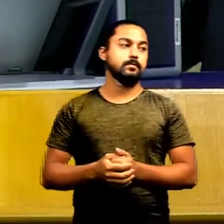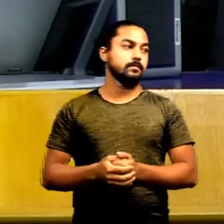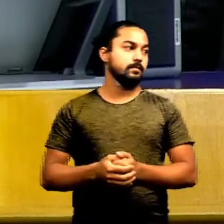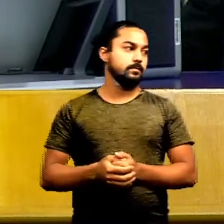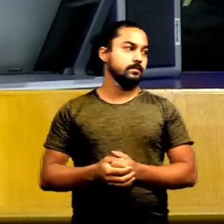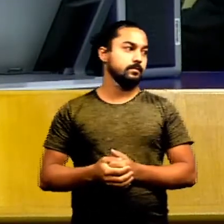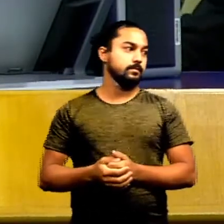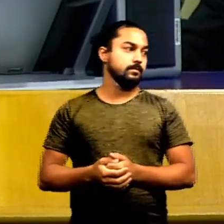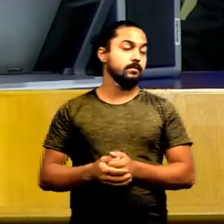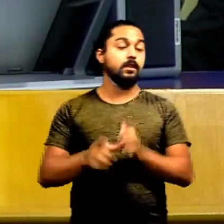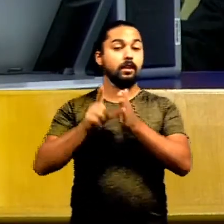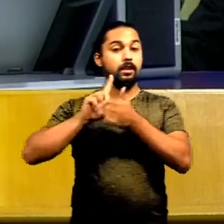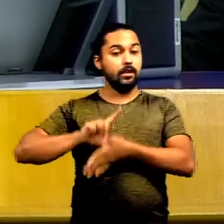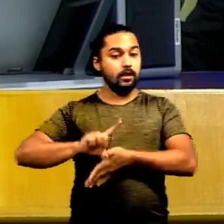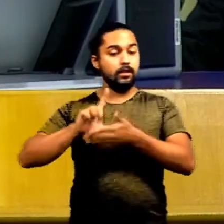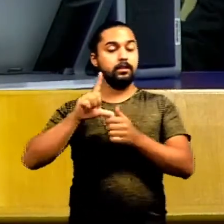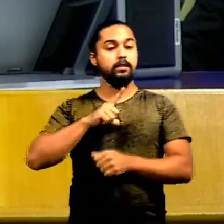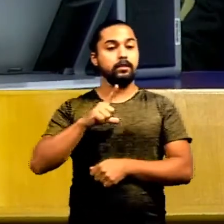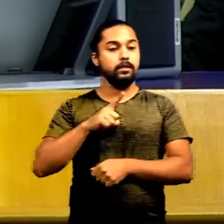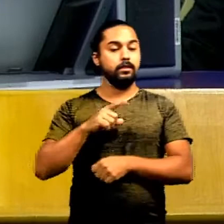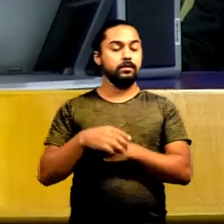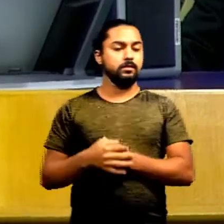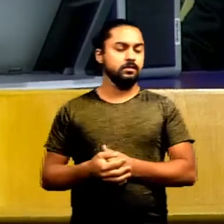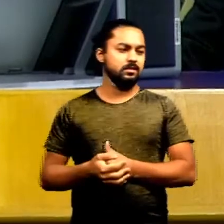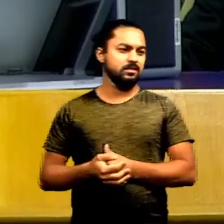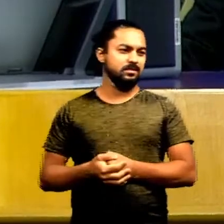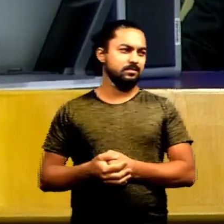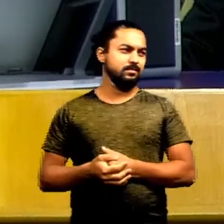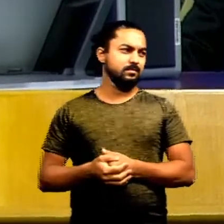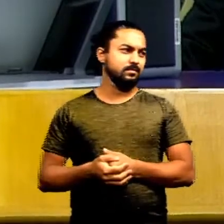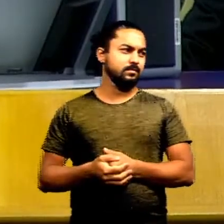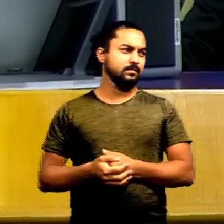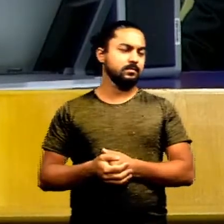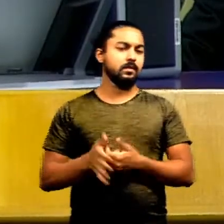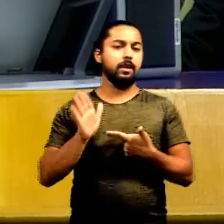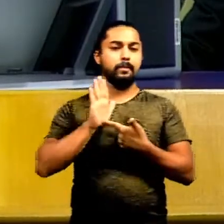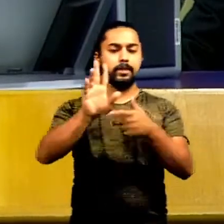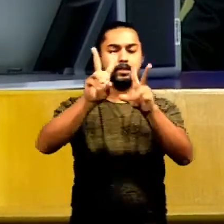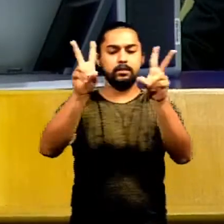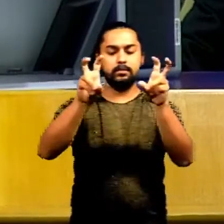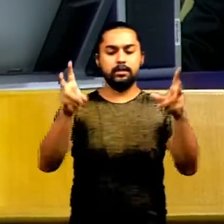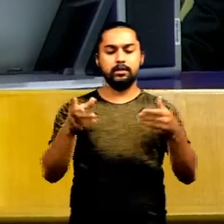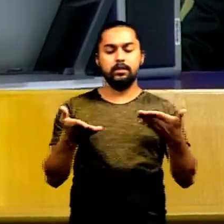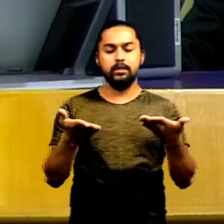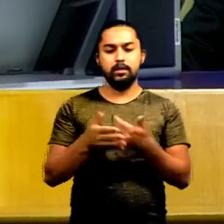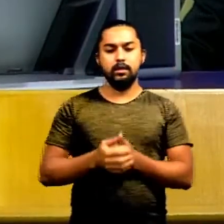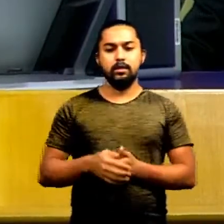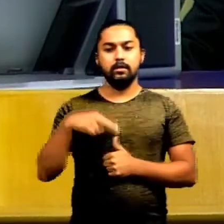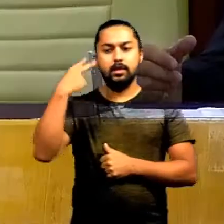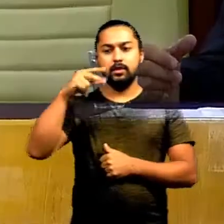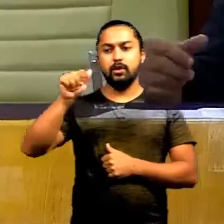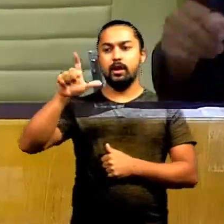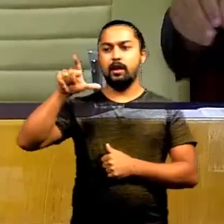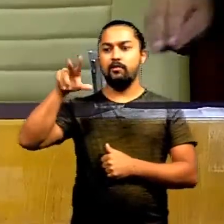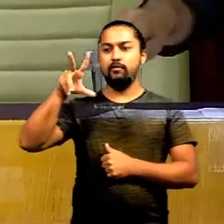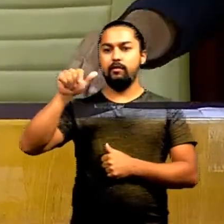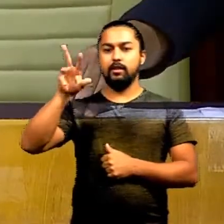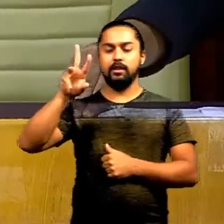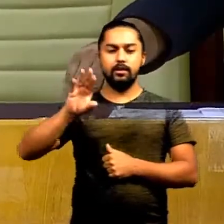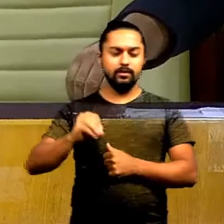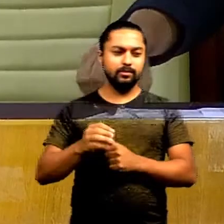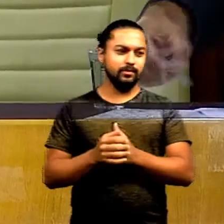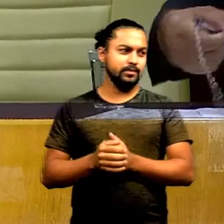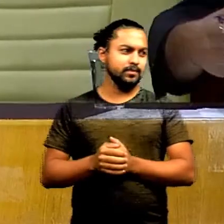vereador, expediente, antes do expediente, e assim passamos à apresentação de matérias. Por gentileza, vereador Alvo. Expediente,